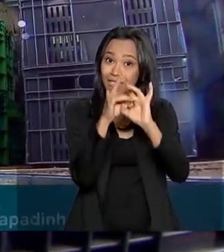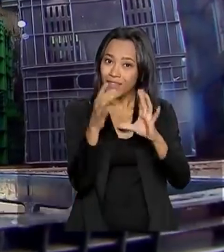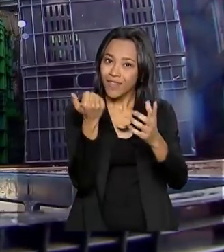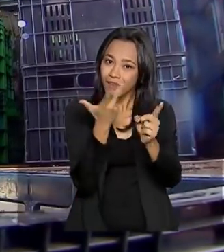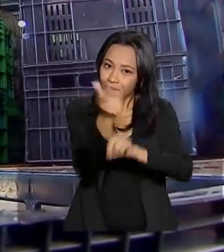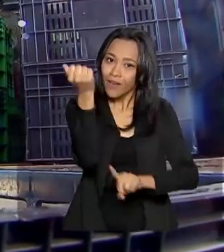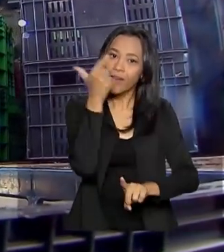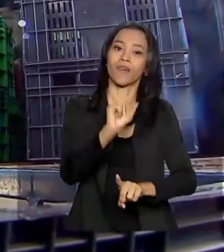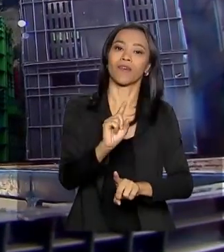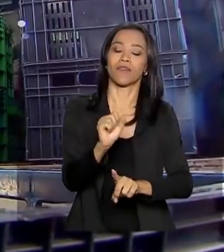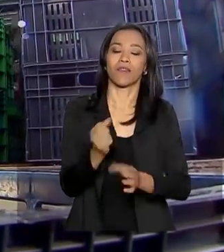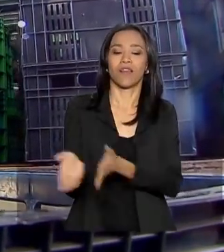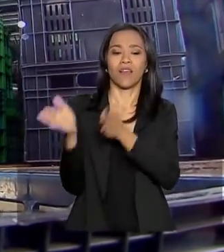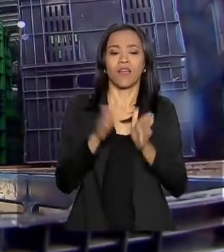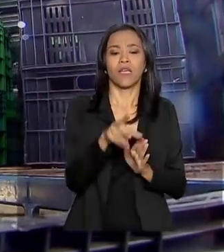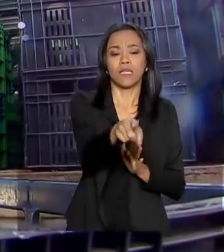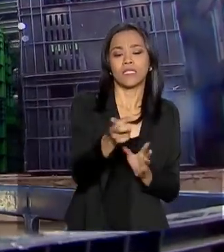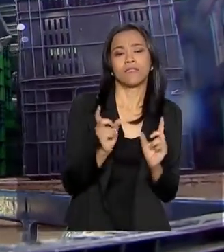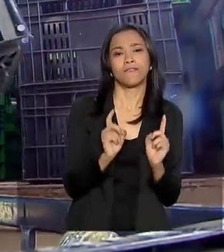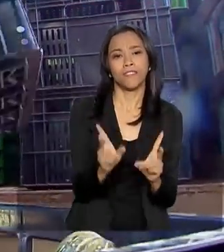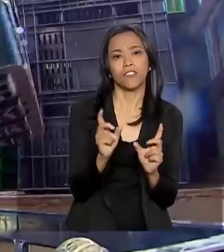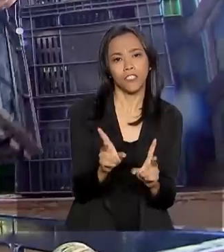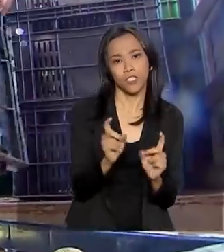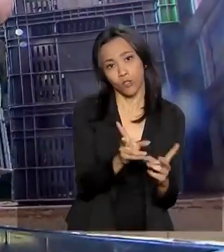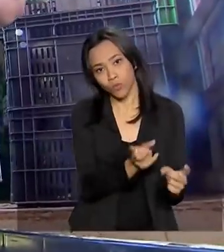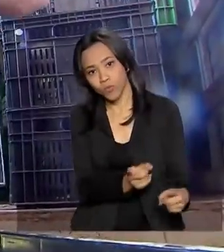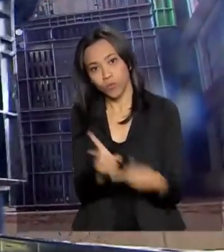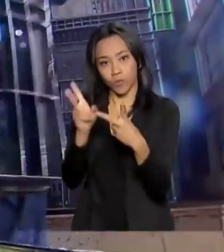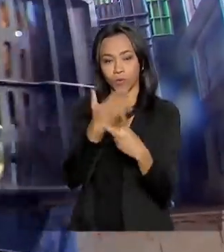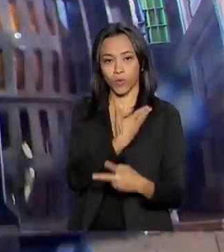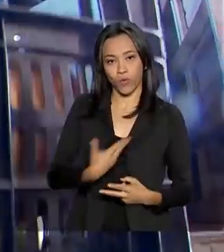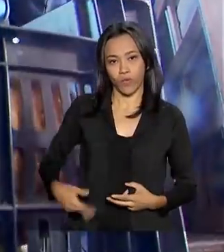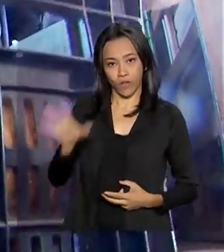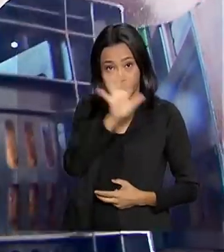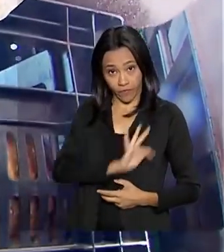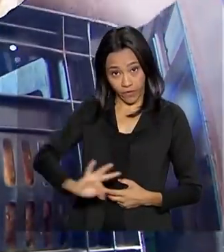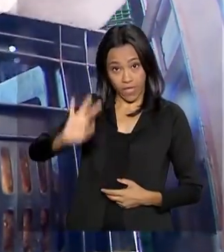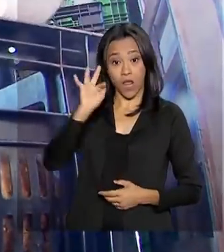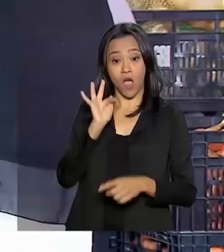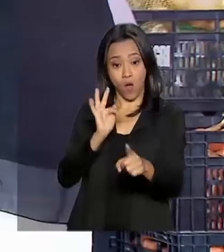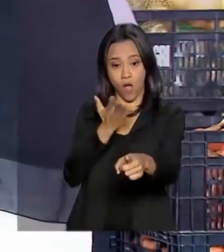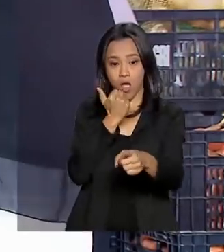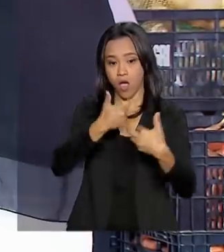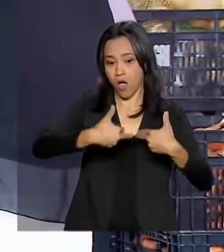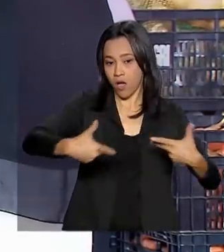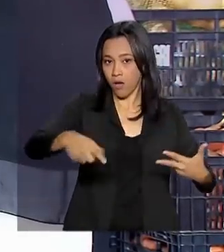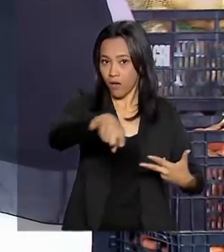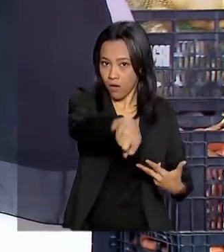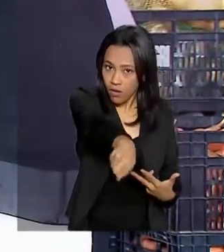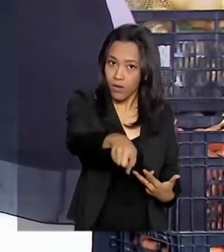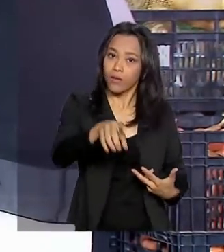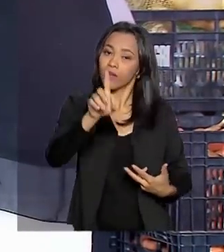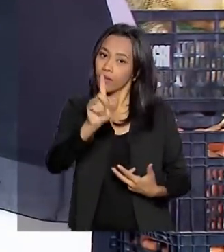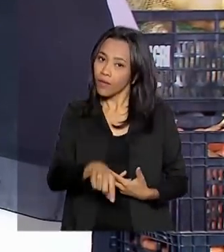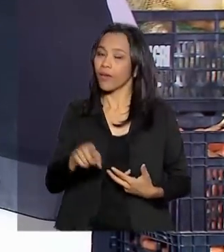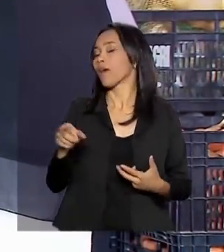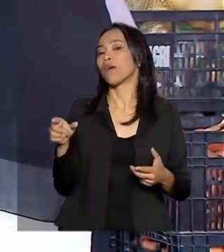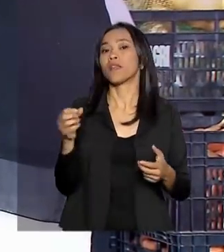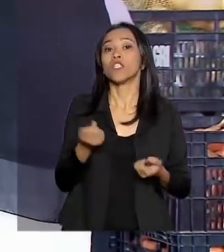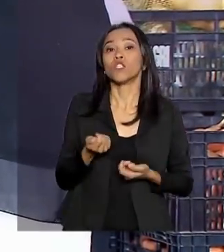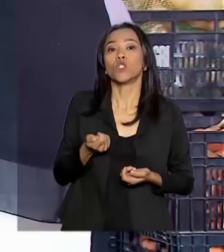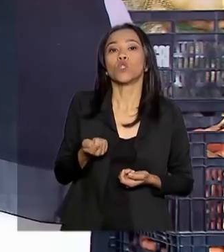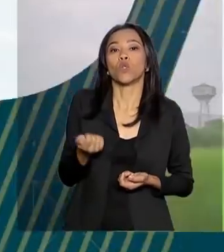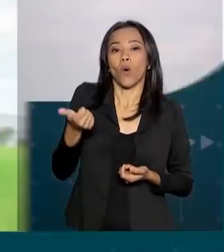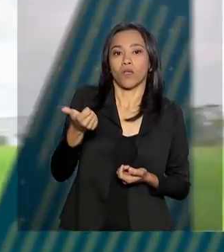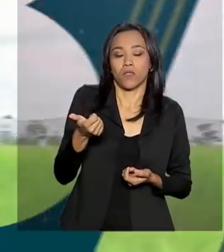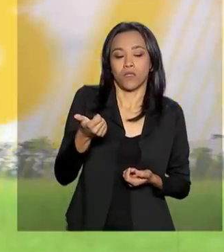produtos da Associação são vendidos para o Governo Federal pelo Programa de Aquisição de Alimentos na modalidade compra com doação